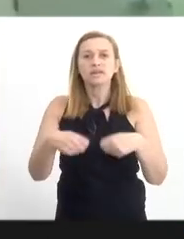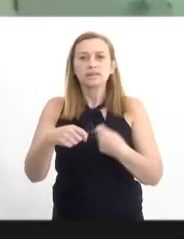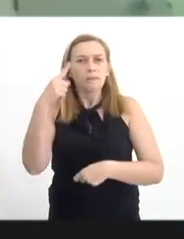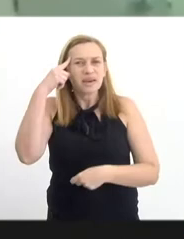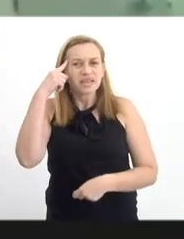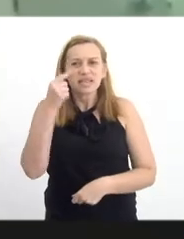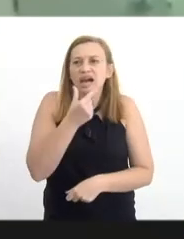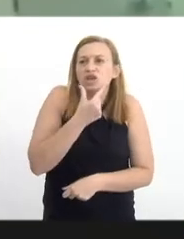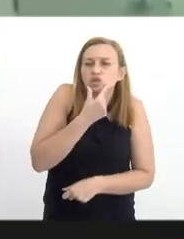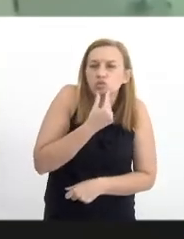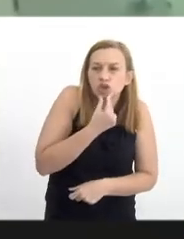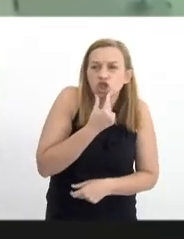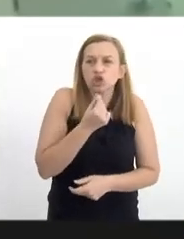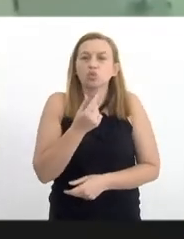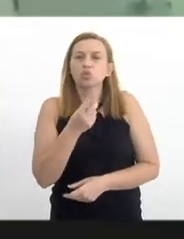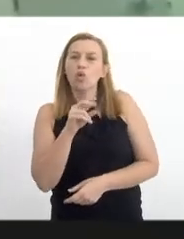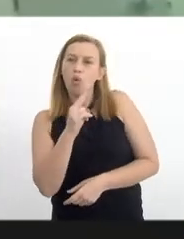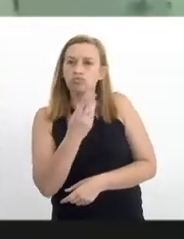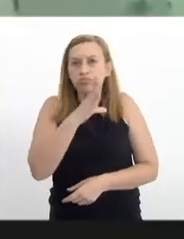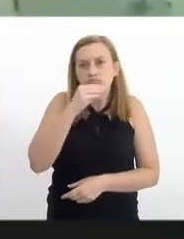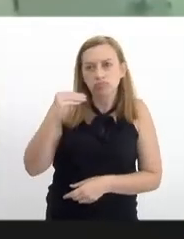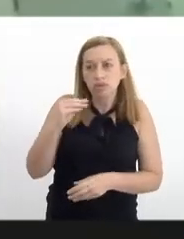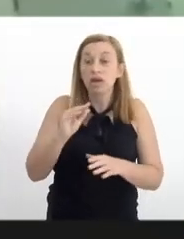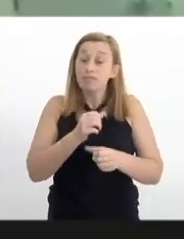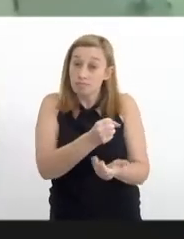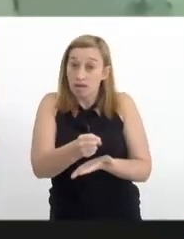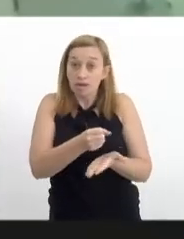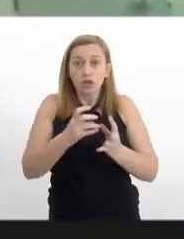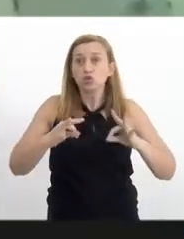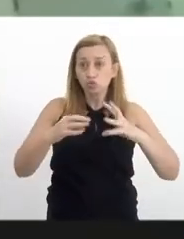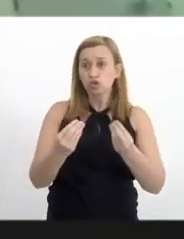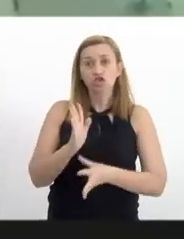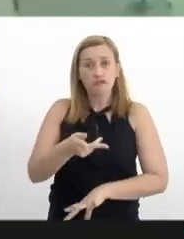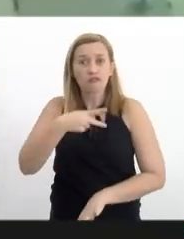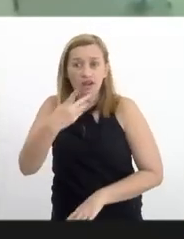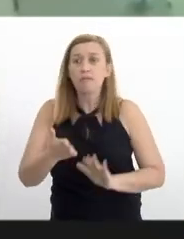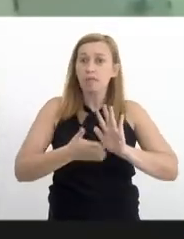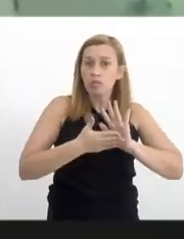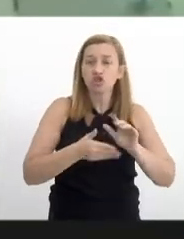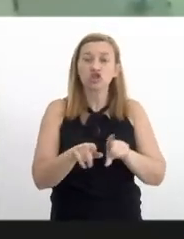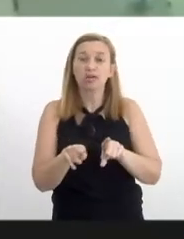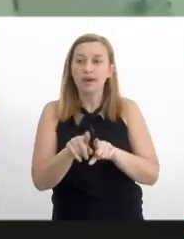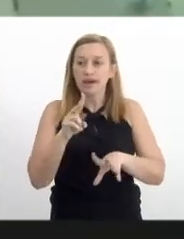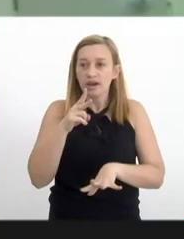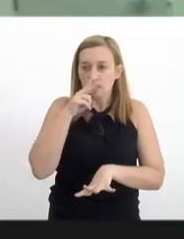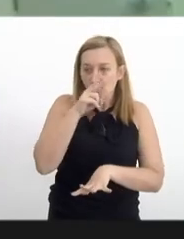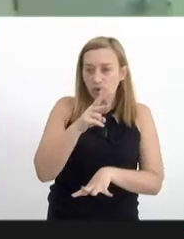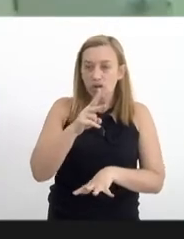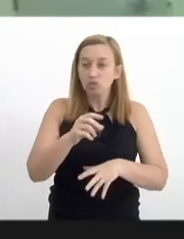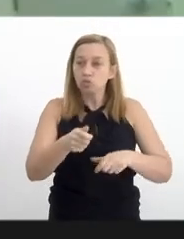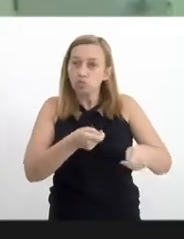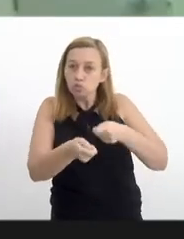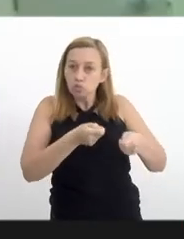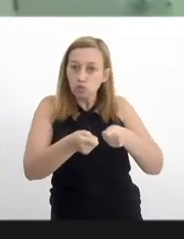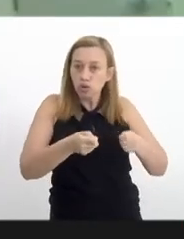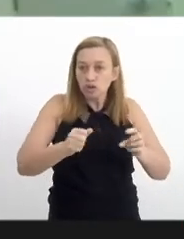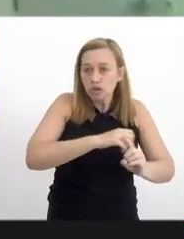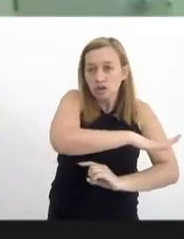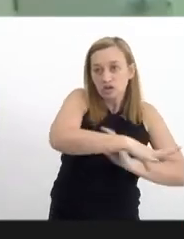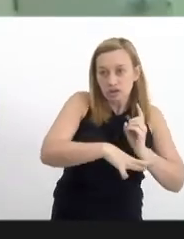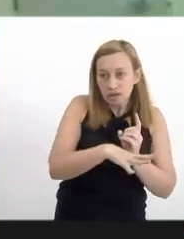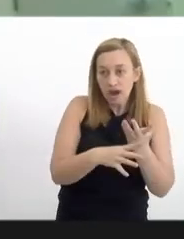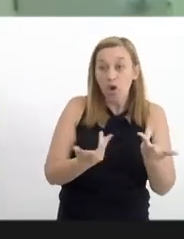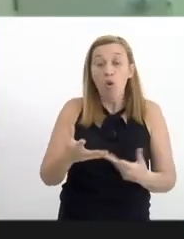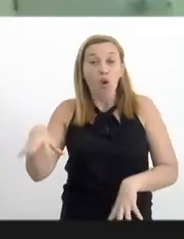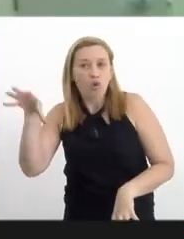menino, a gente precisa pensar nesse adolescente, então é basicamente isso, propor também o fortalecimento do controle social, da participação democrática,